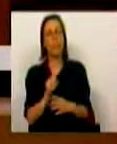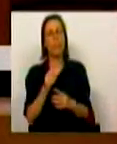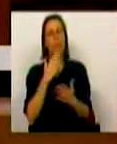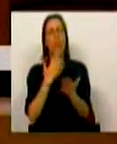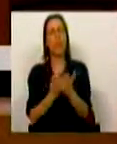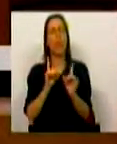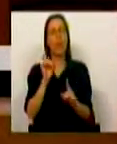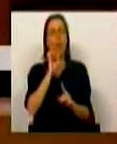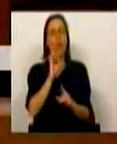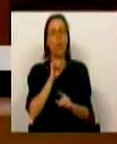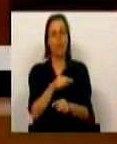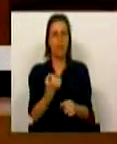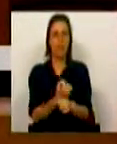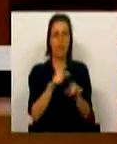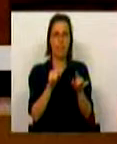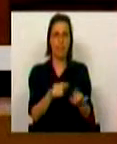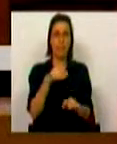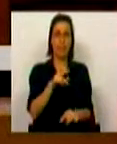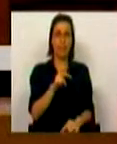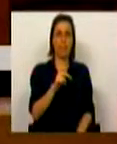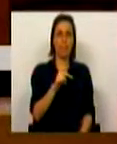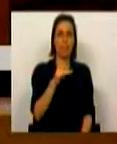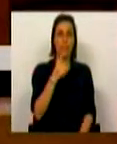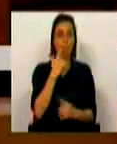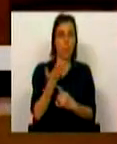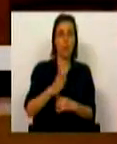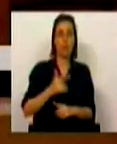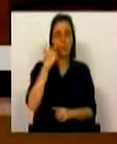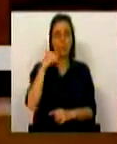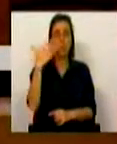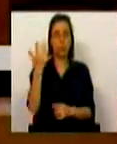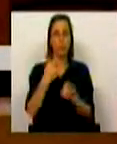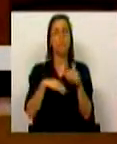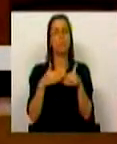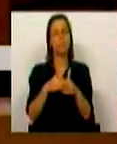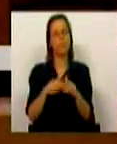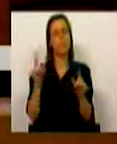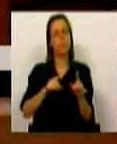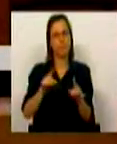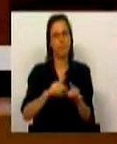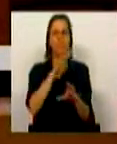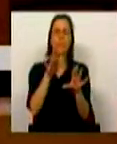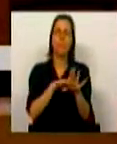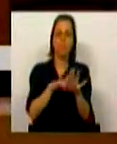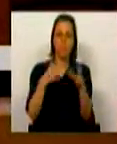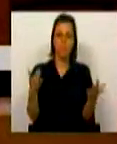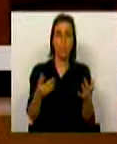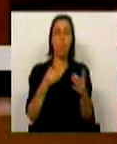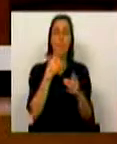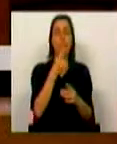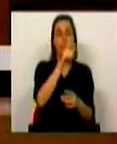apostado na qualidade do emprego. O PREVPAP é o maior exemplo disso. Com um processo sistemático, participado e